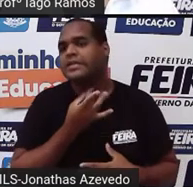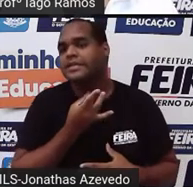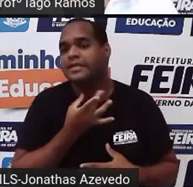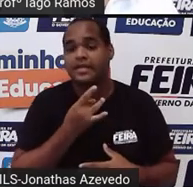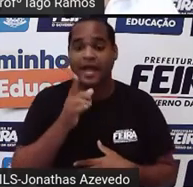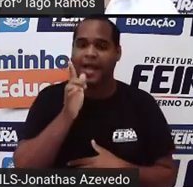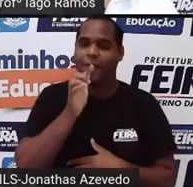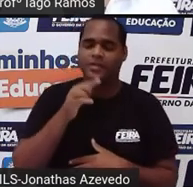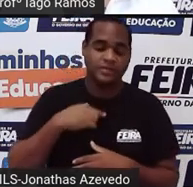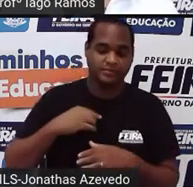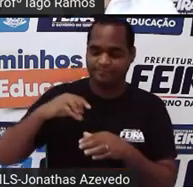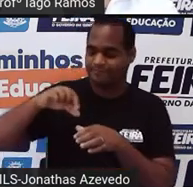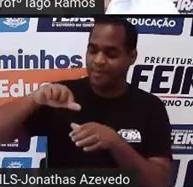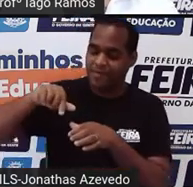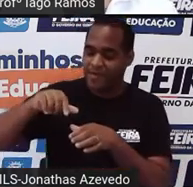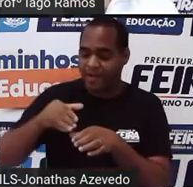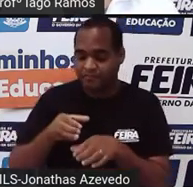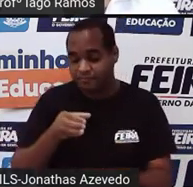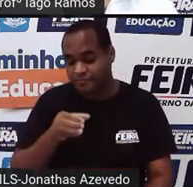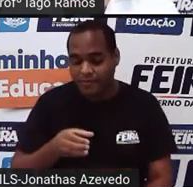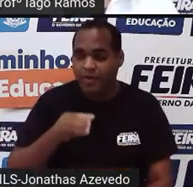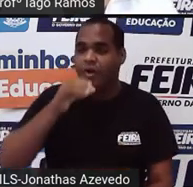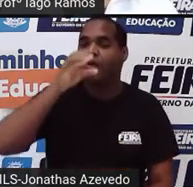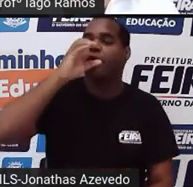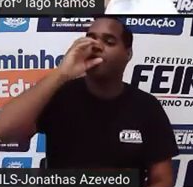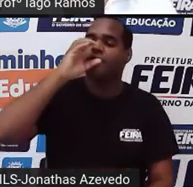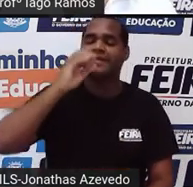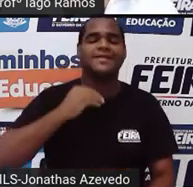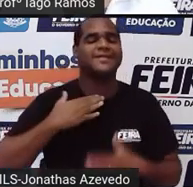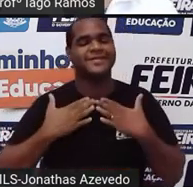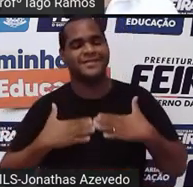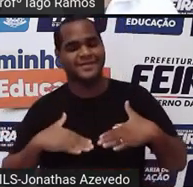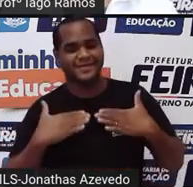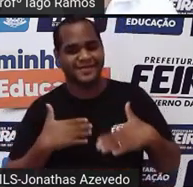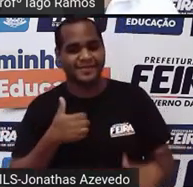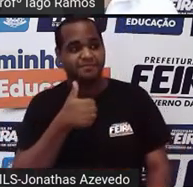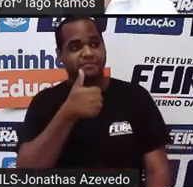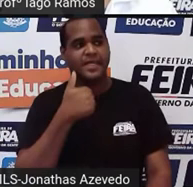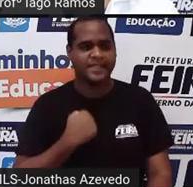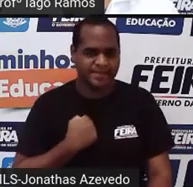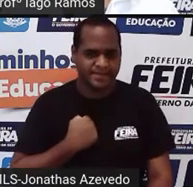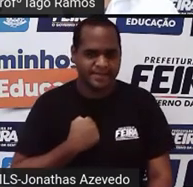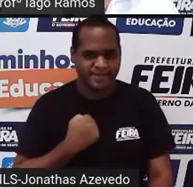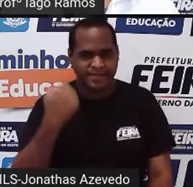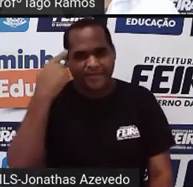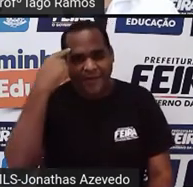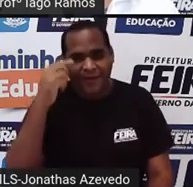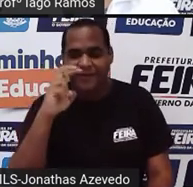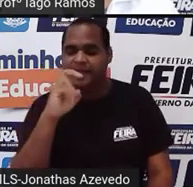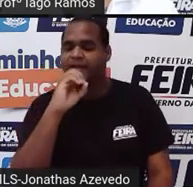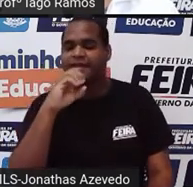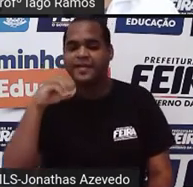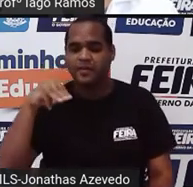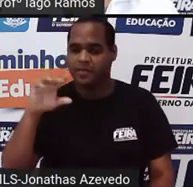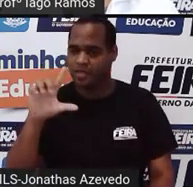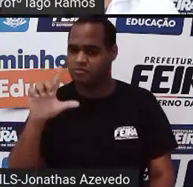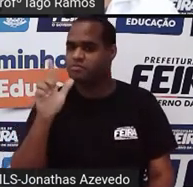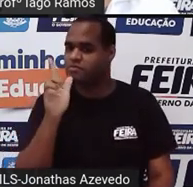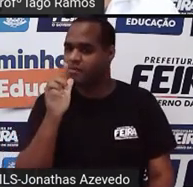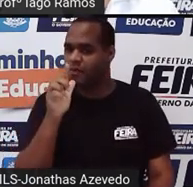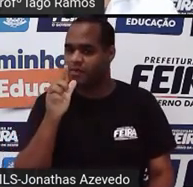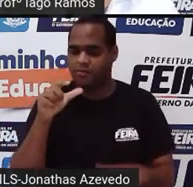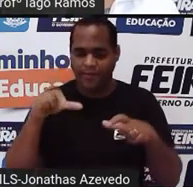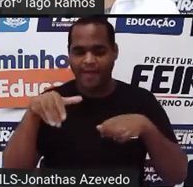bom? A gente compra uma garrafinha dessa aí, de 500 mililitros de água, né? Ou 500 ml de água.